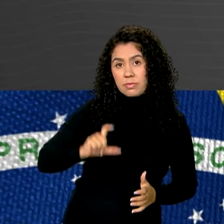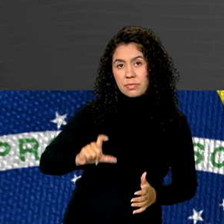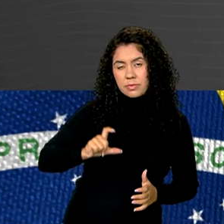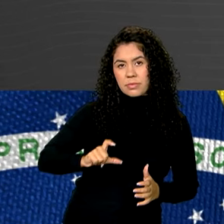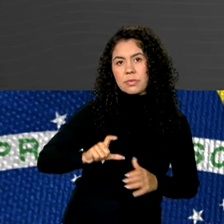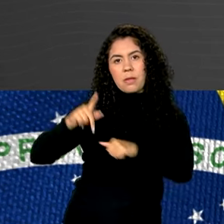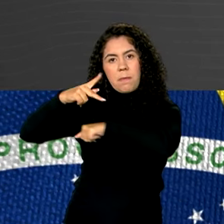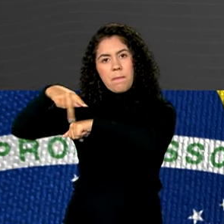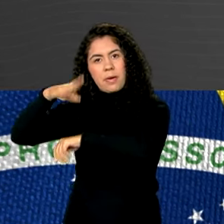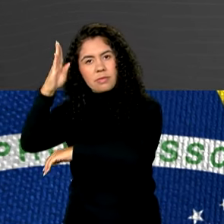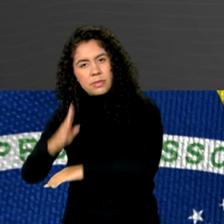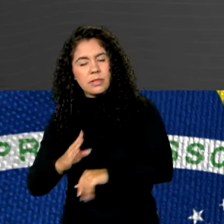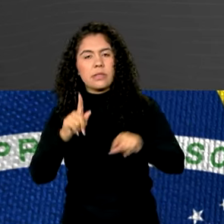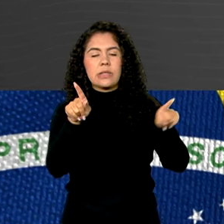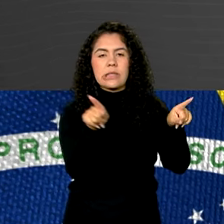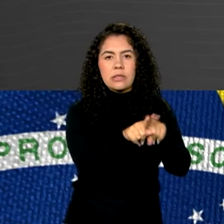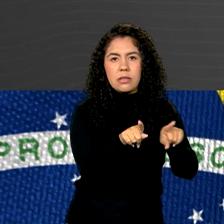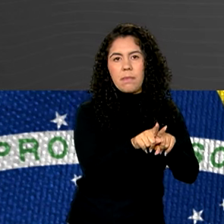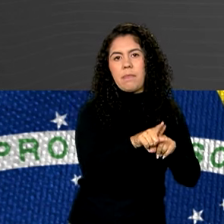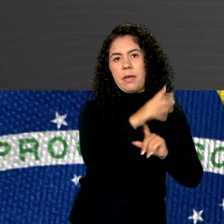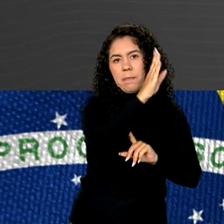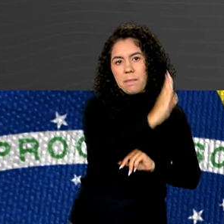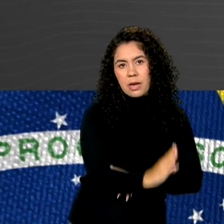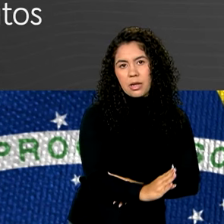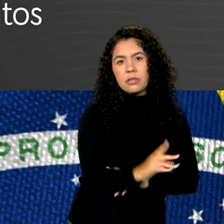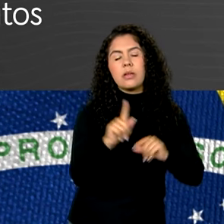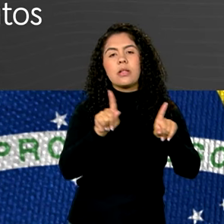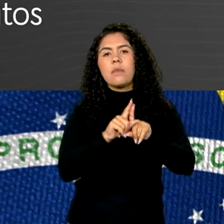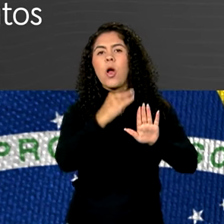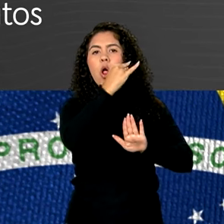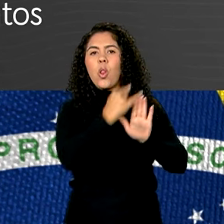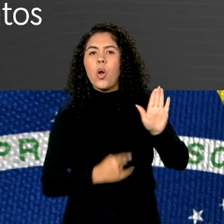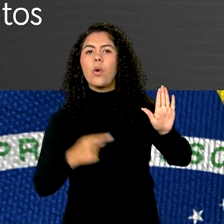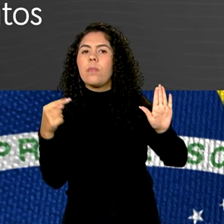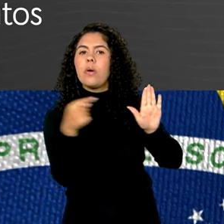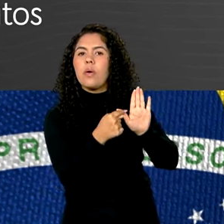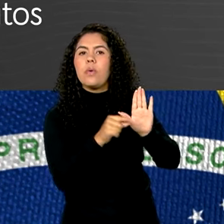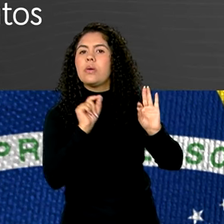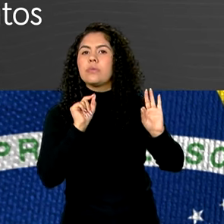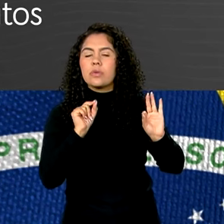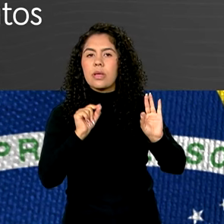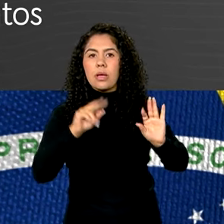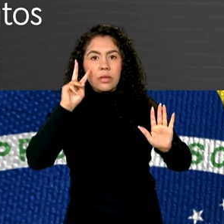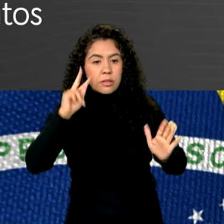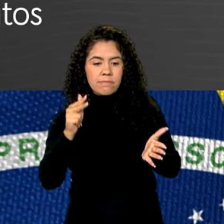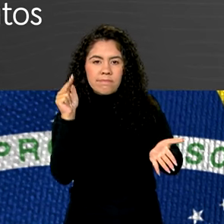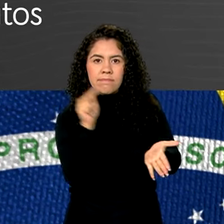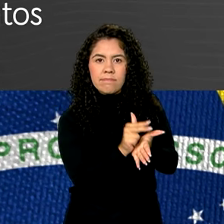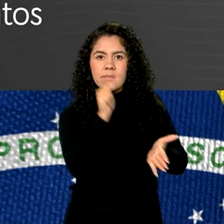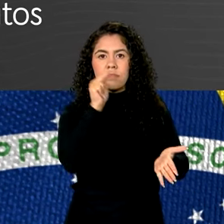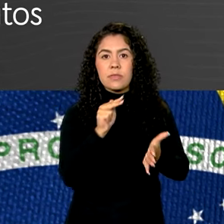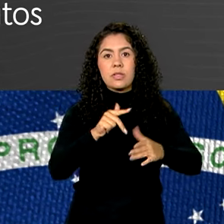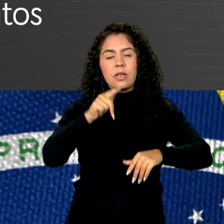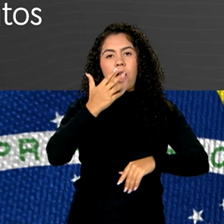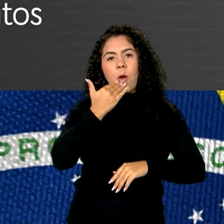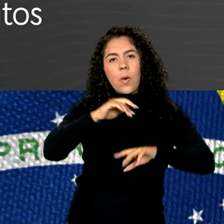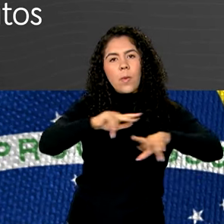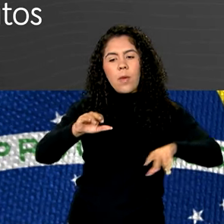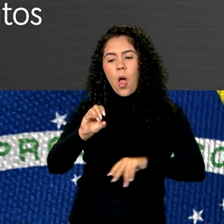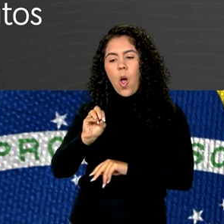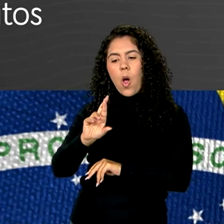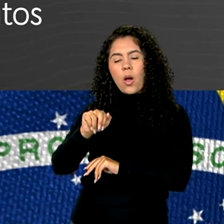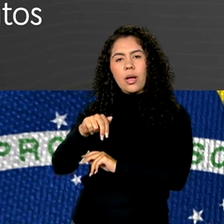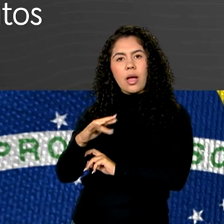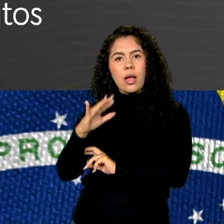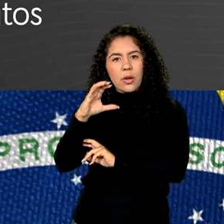Memorando de entendimento sobre certificação de orgânicos, certificação eletrônica para o